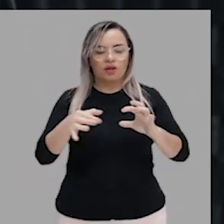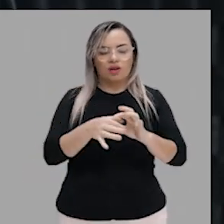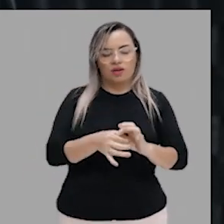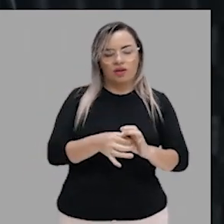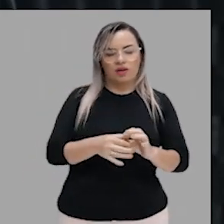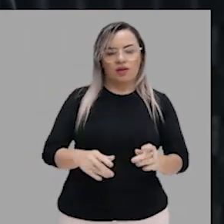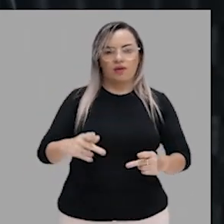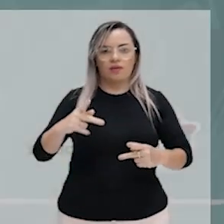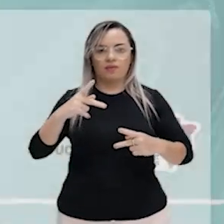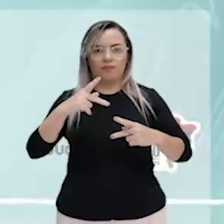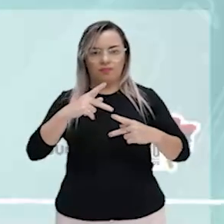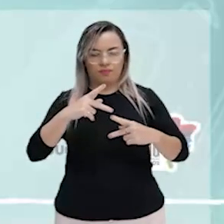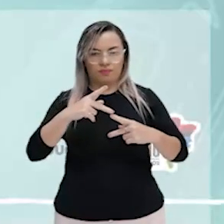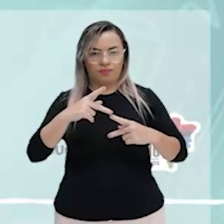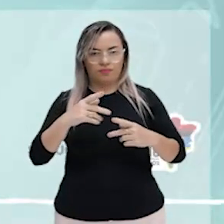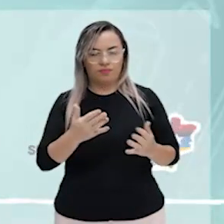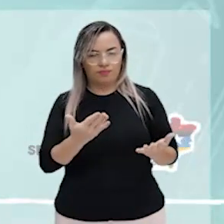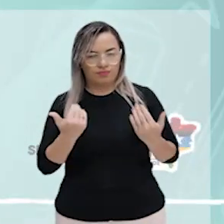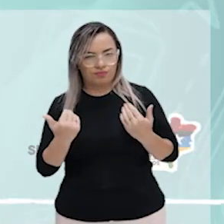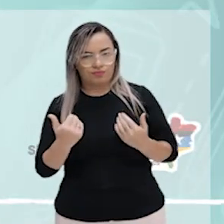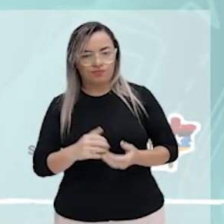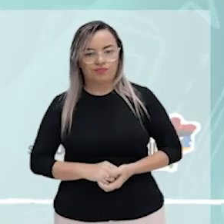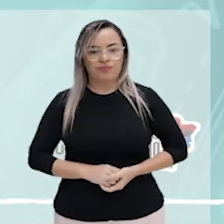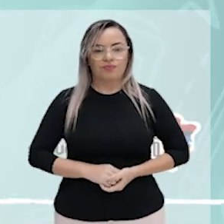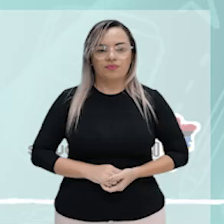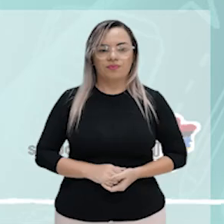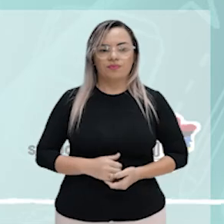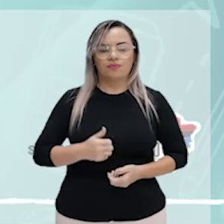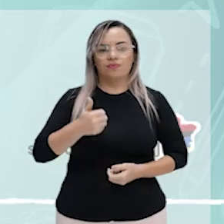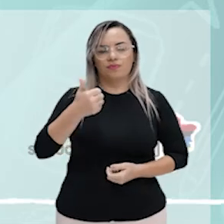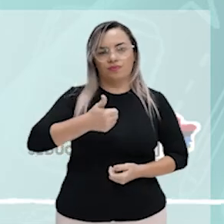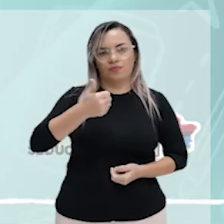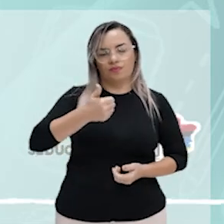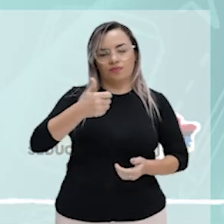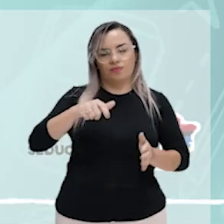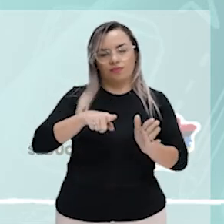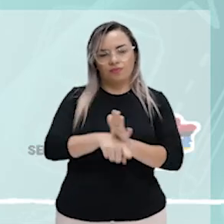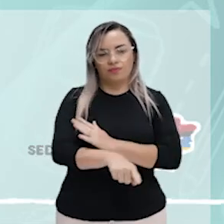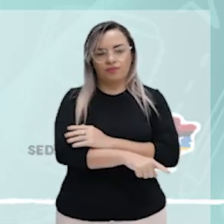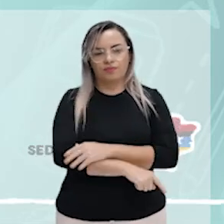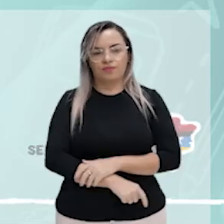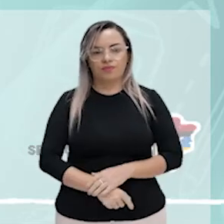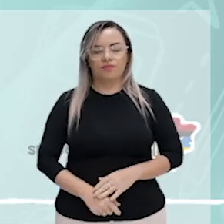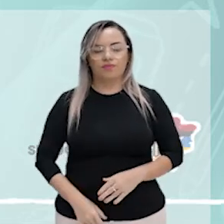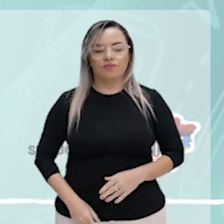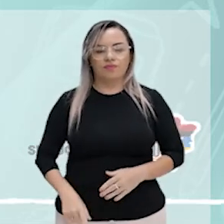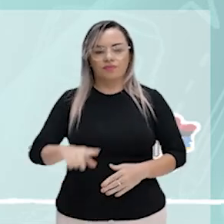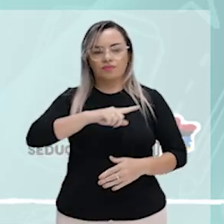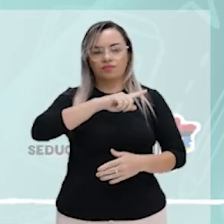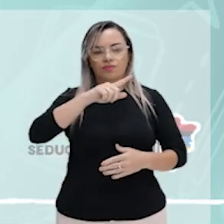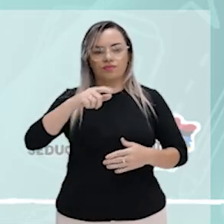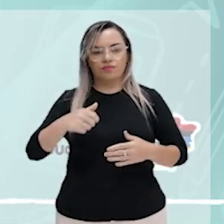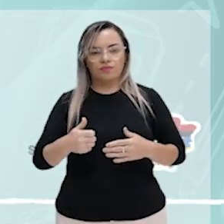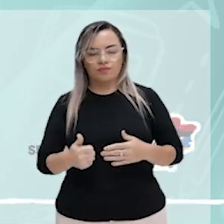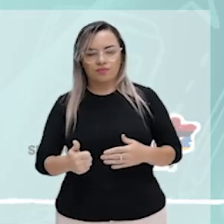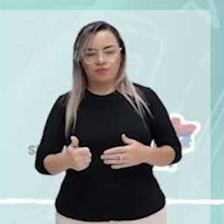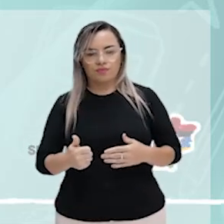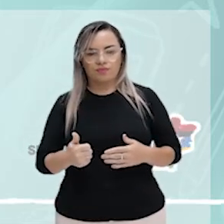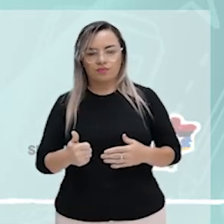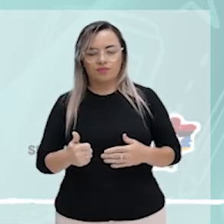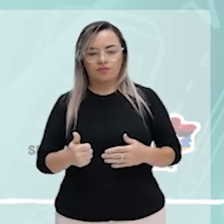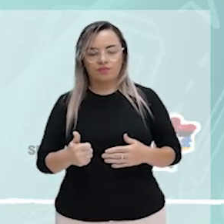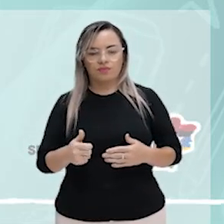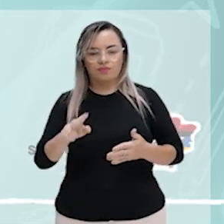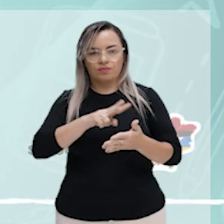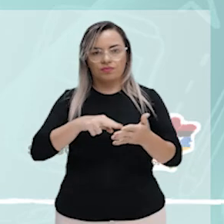complemento, tá bom? Então, olha só, exercício 1, indique as alternativas certas. 1, implicou a ruptura do